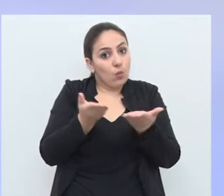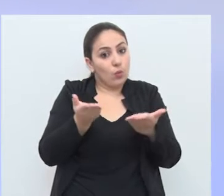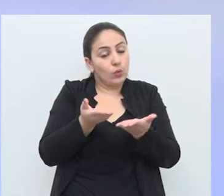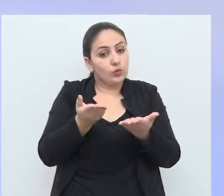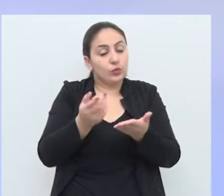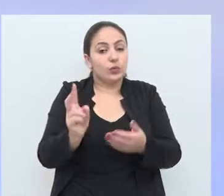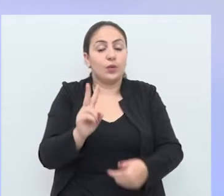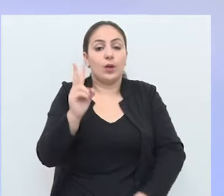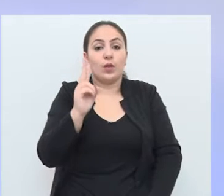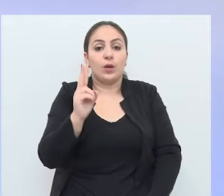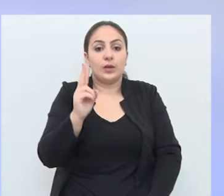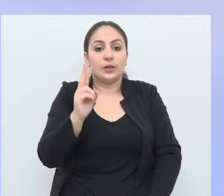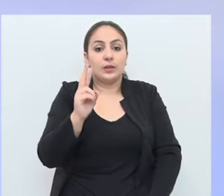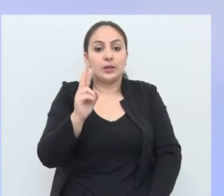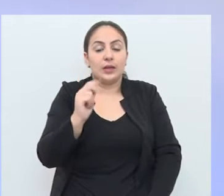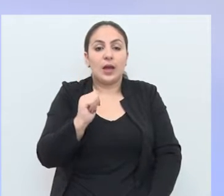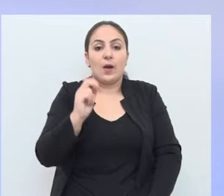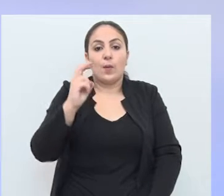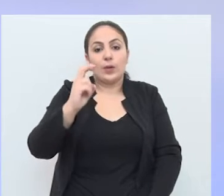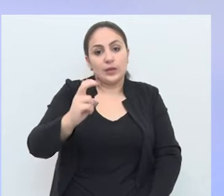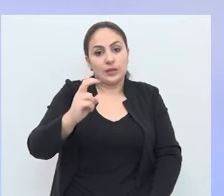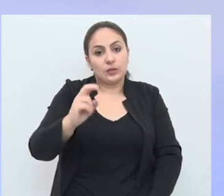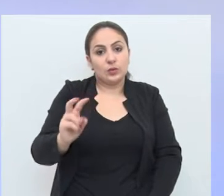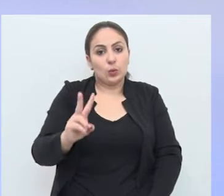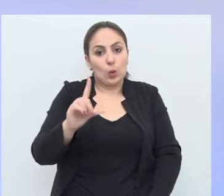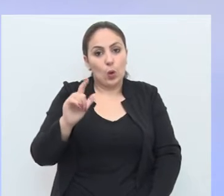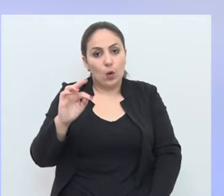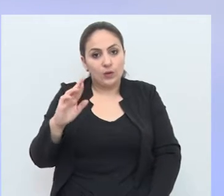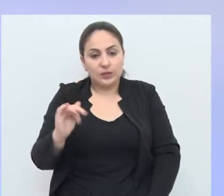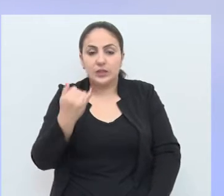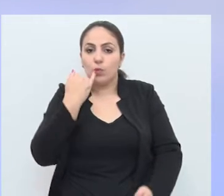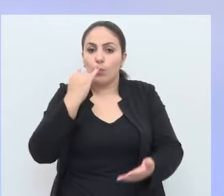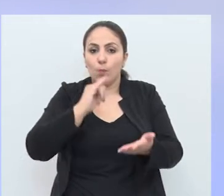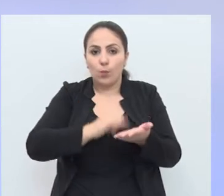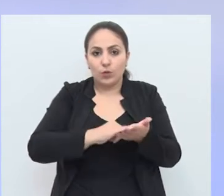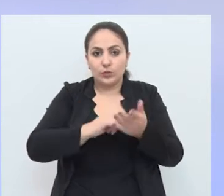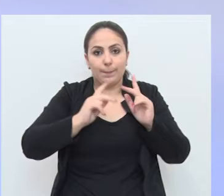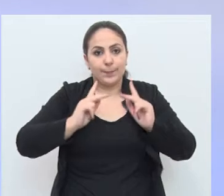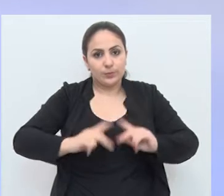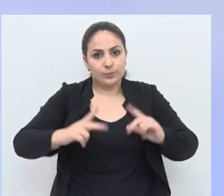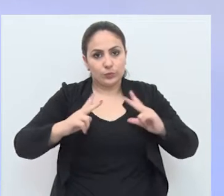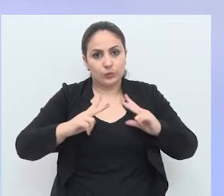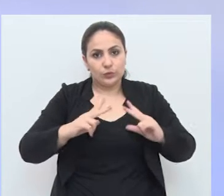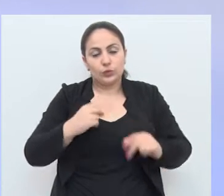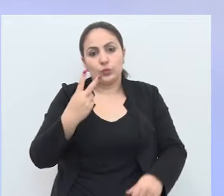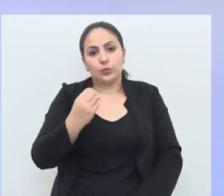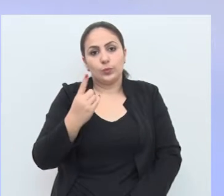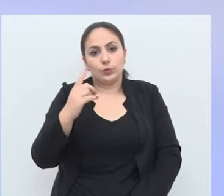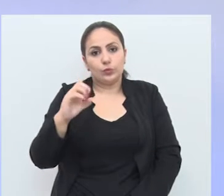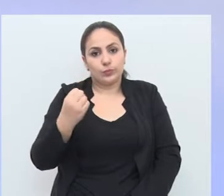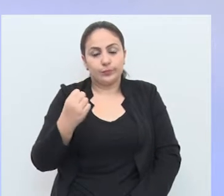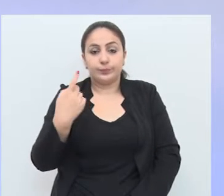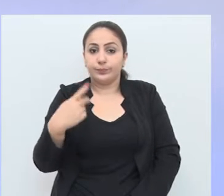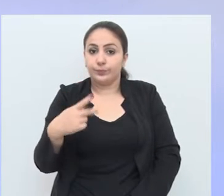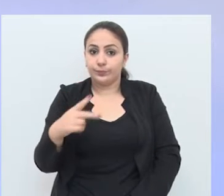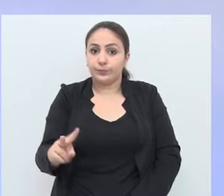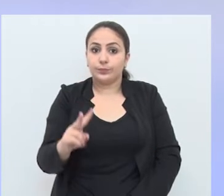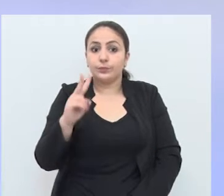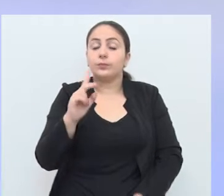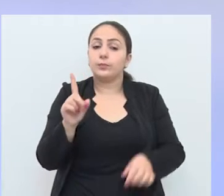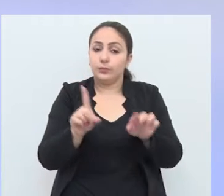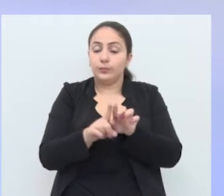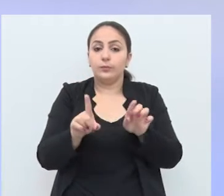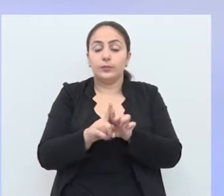restituições referentes ao quinto lote do Imposto de Renda de Pessoas Físicas 2018. Este